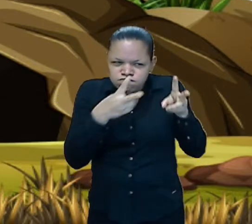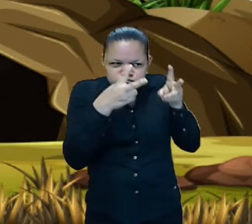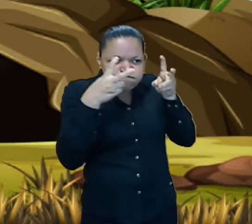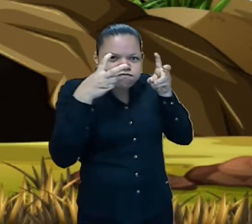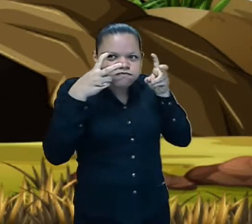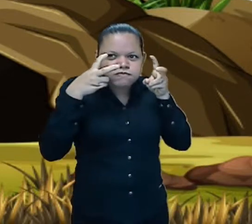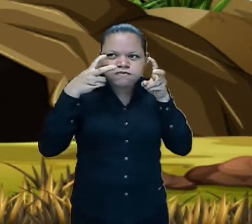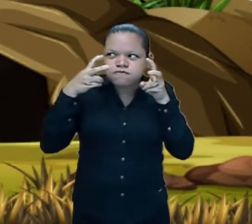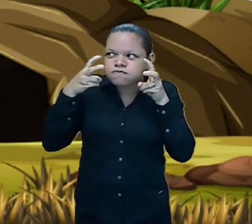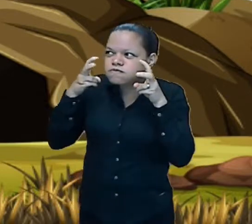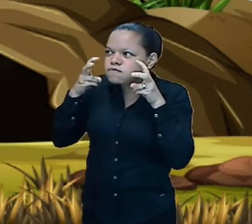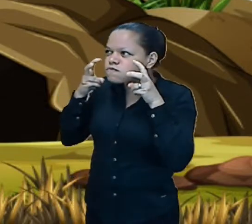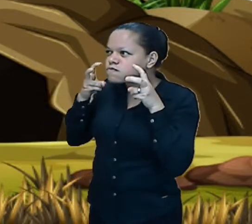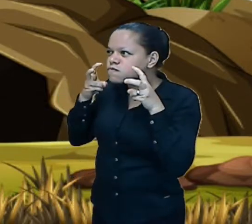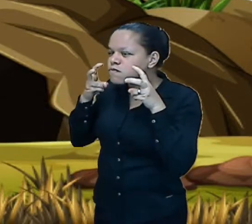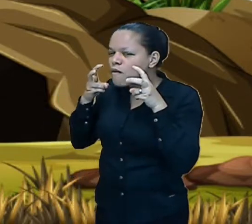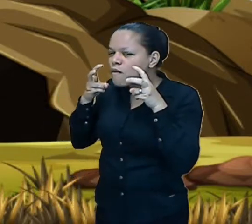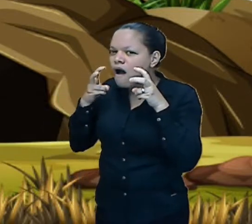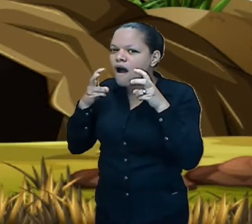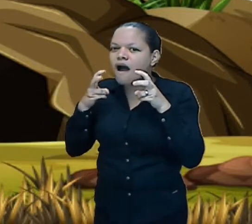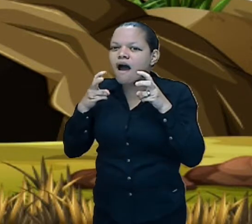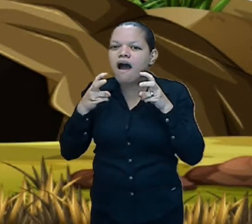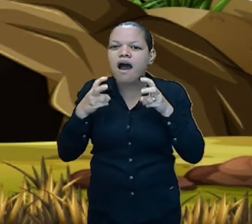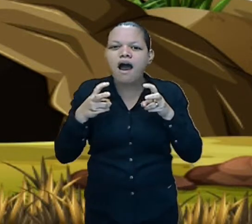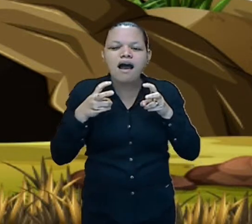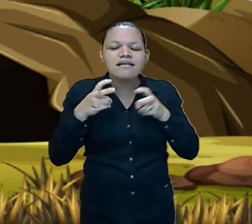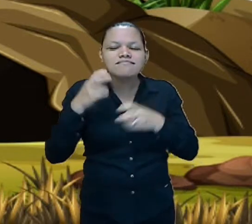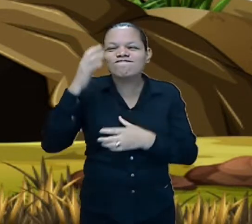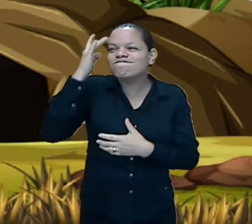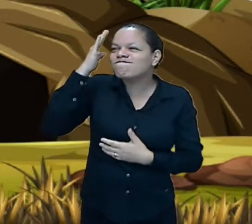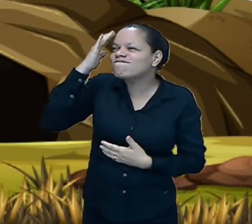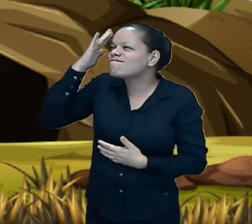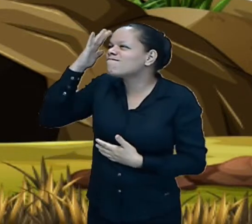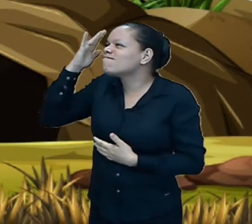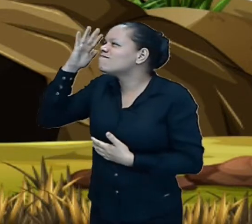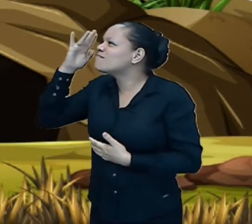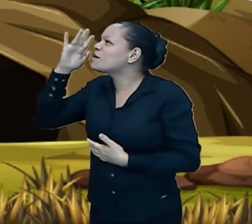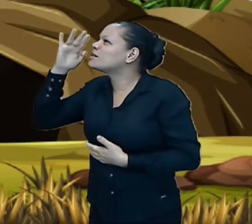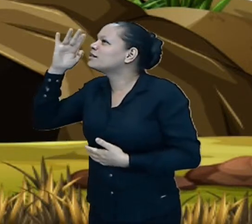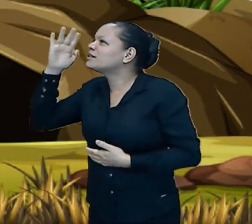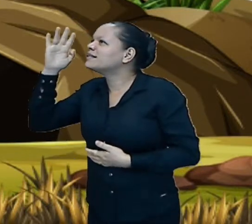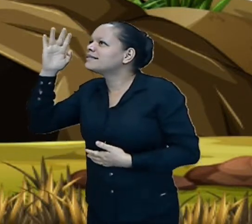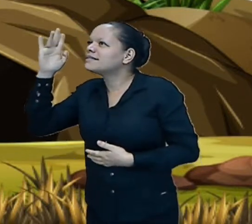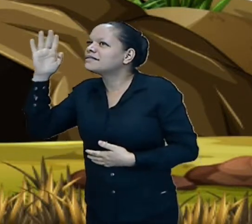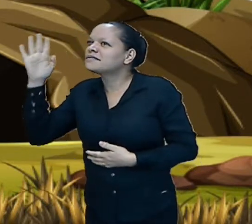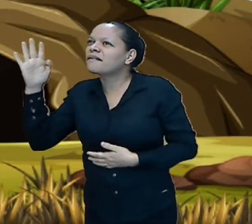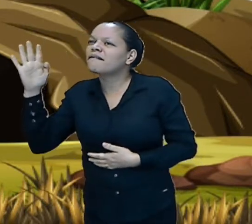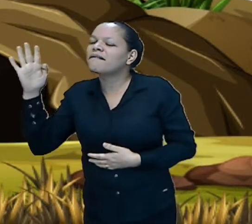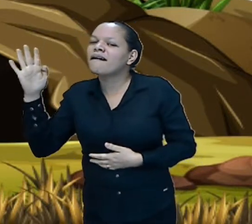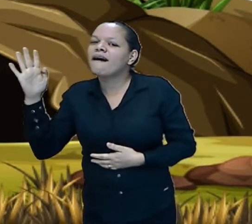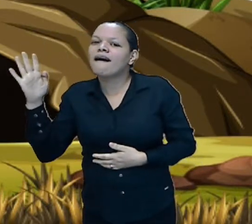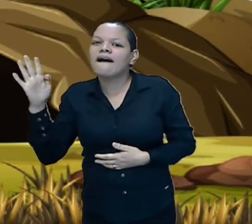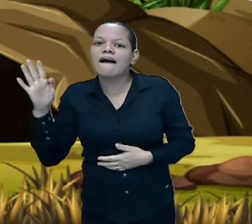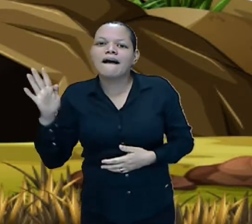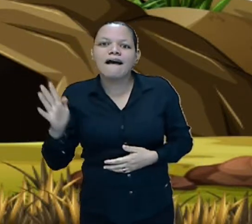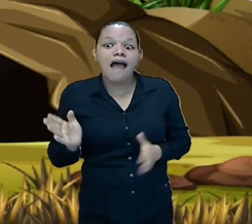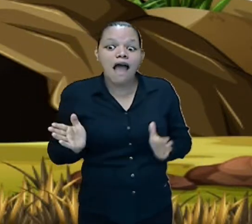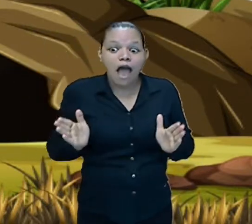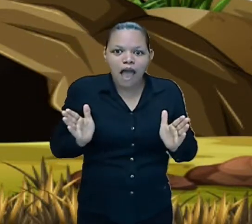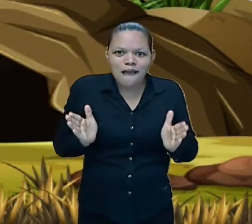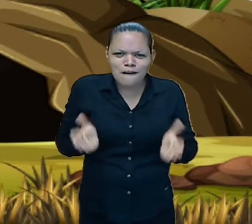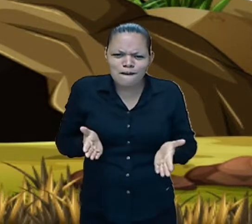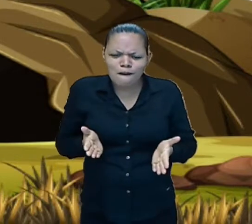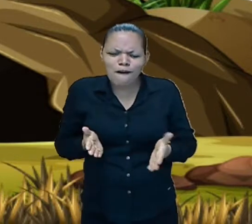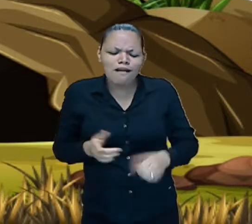atenção. Dar asas à imaginação. Agora